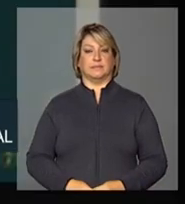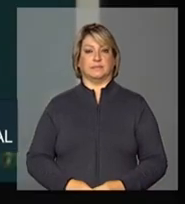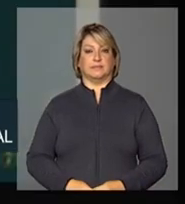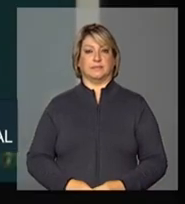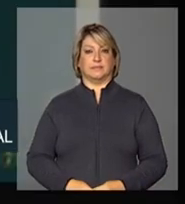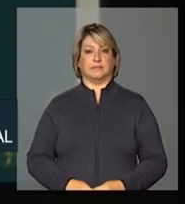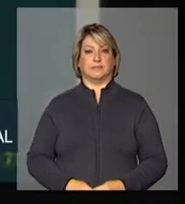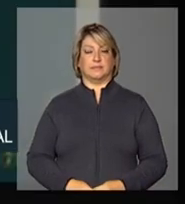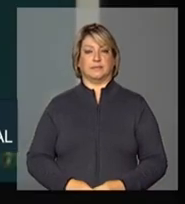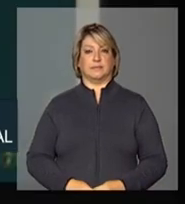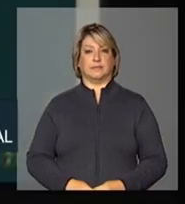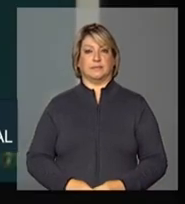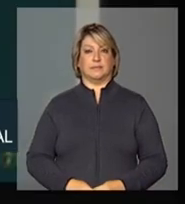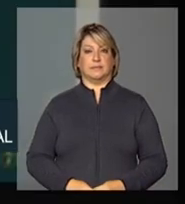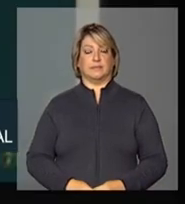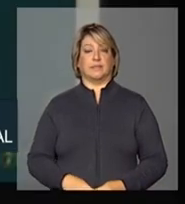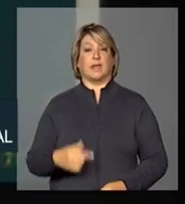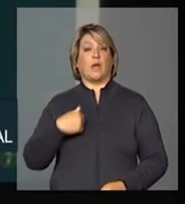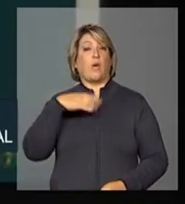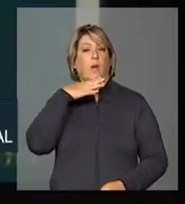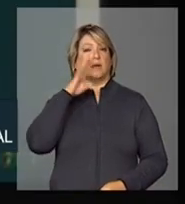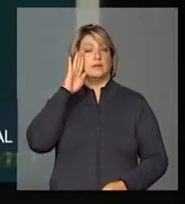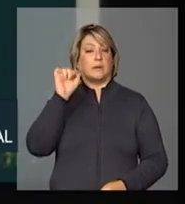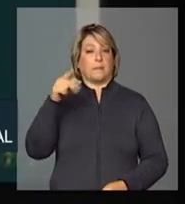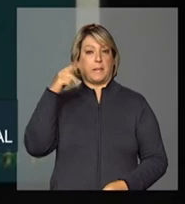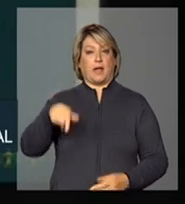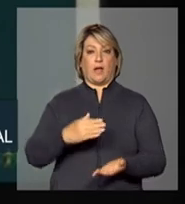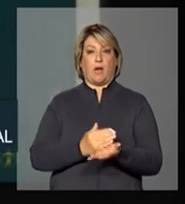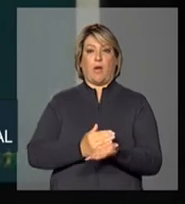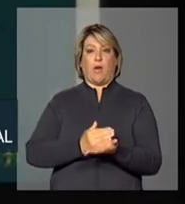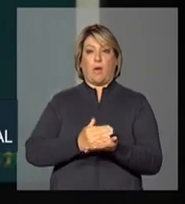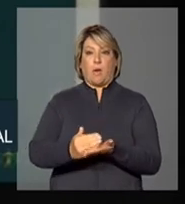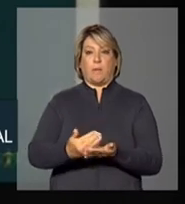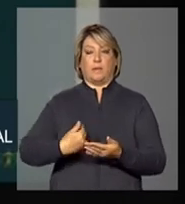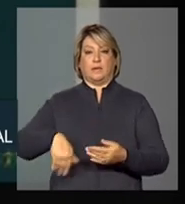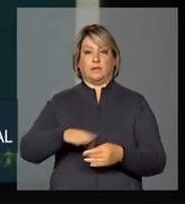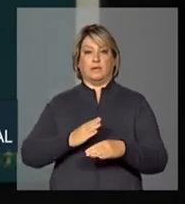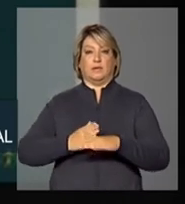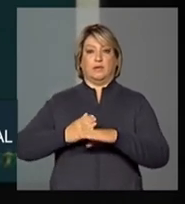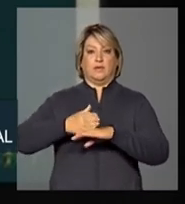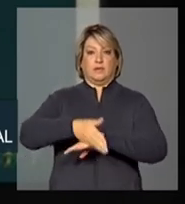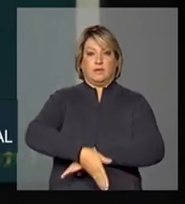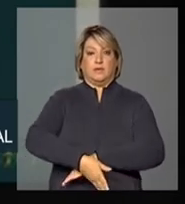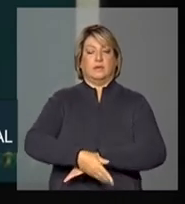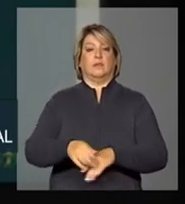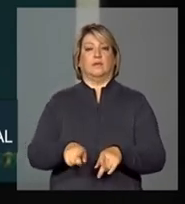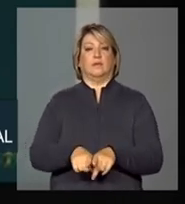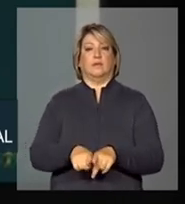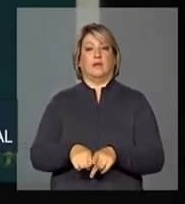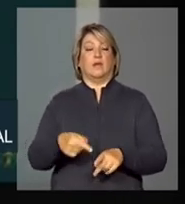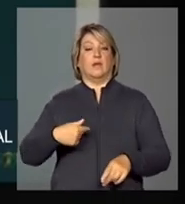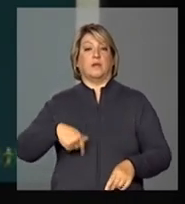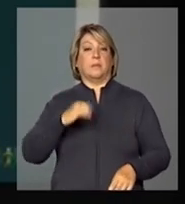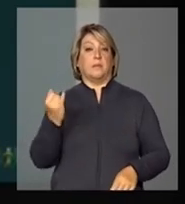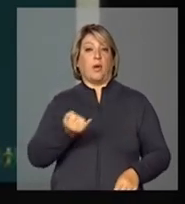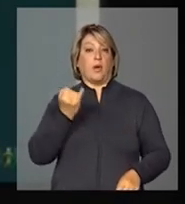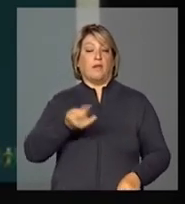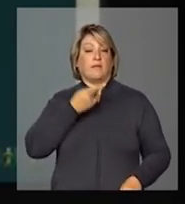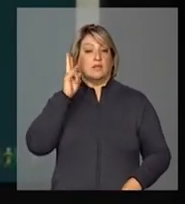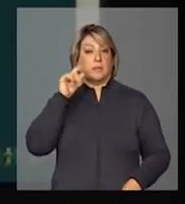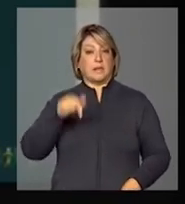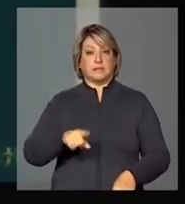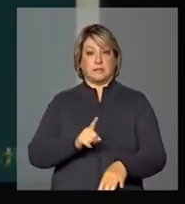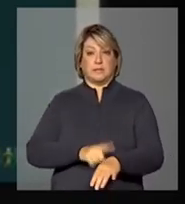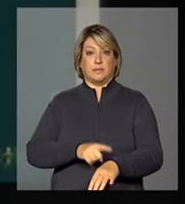Acho que, para começar a nossa intervenção, seria importante nós situarmos um pouco esse momento